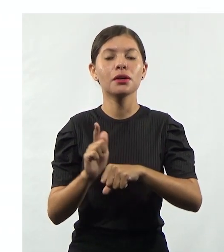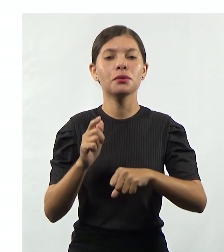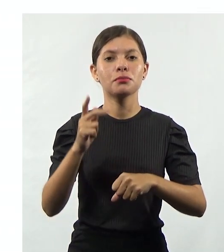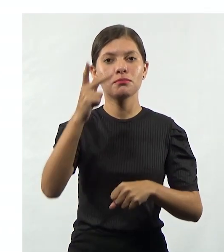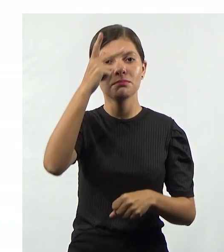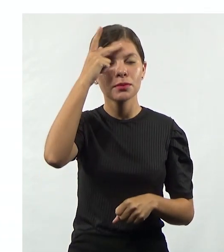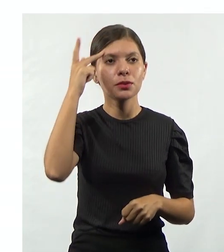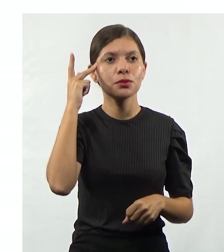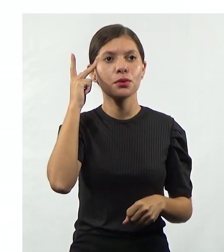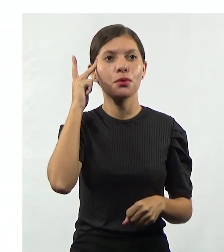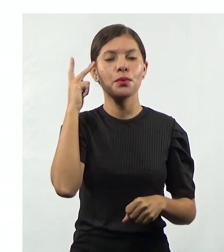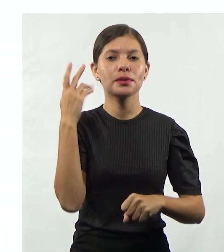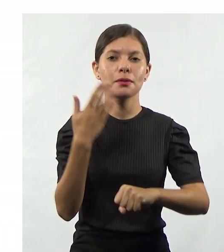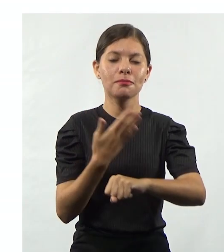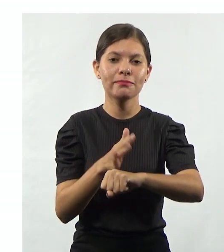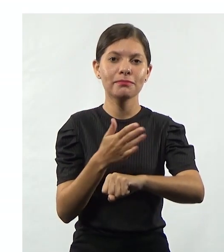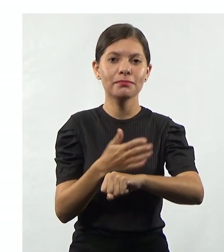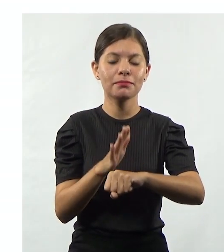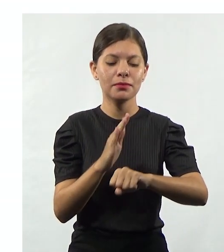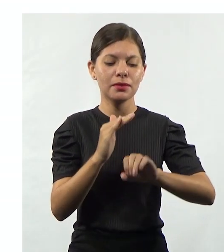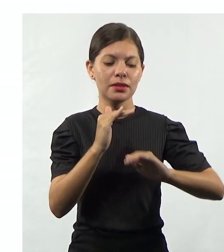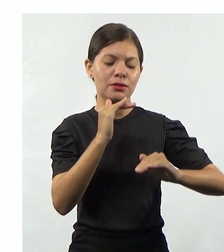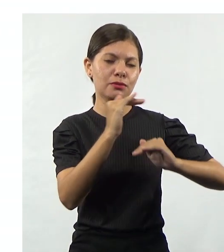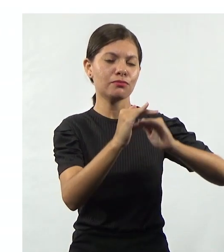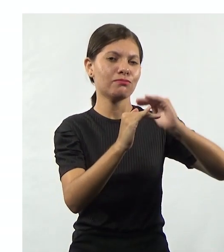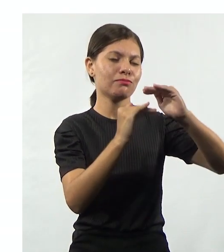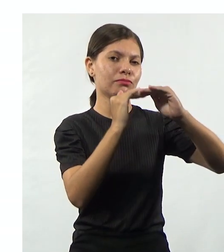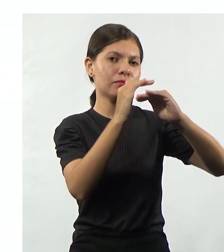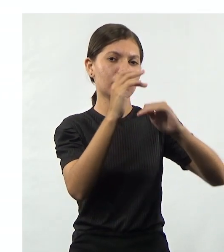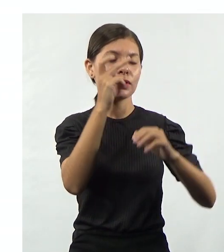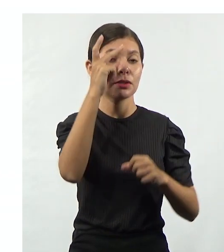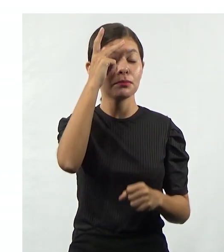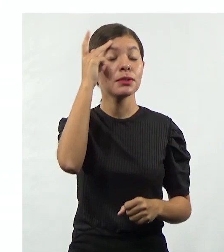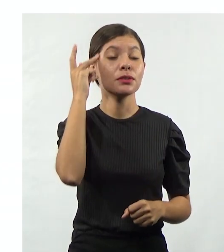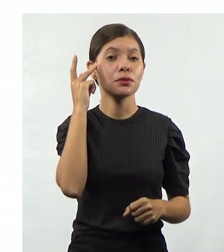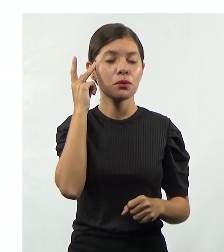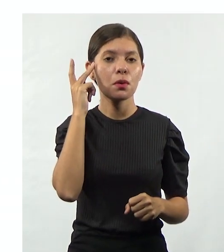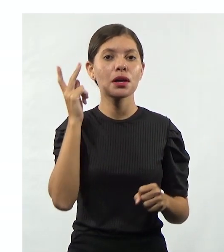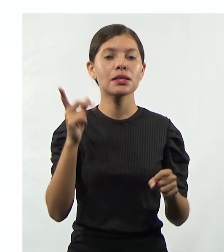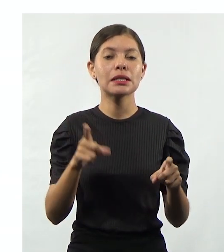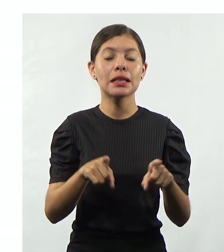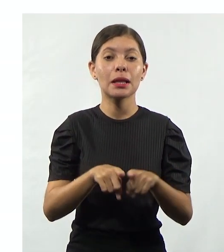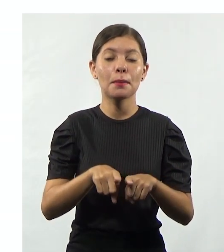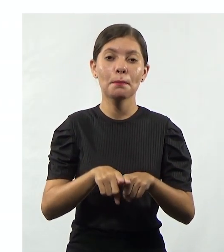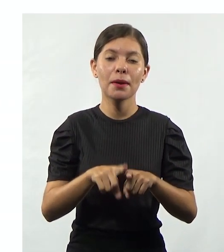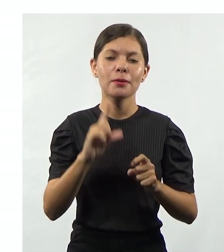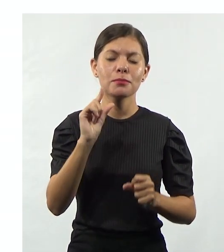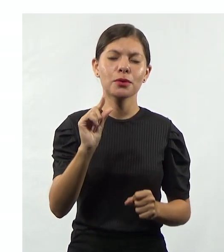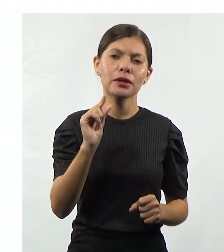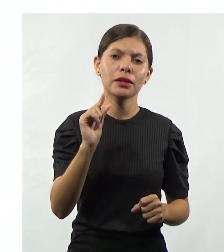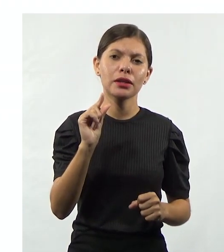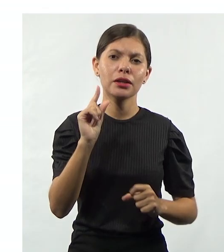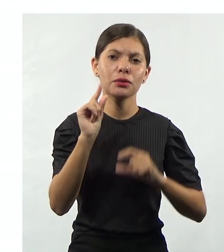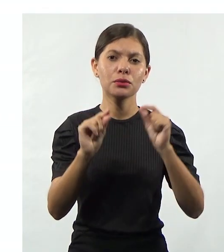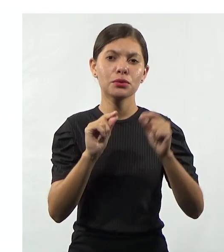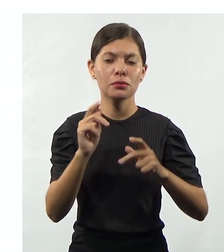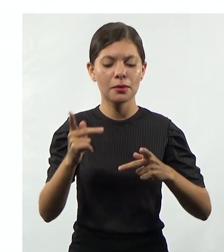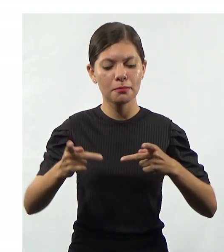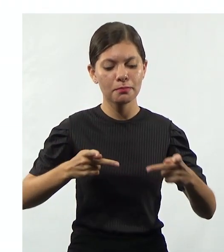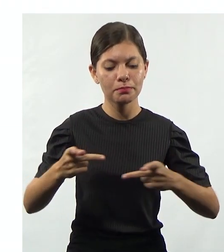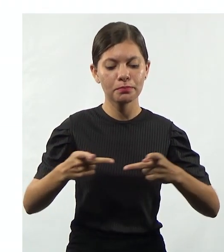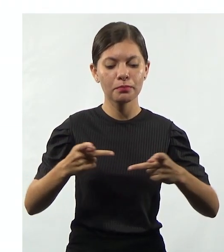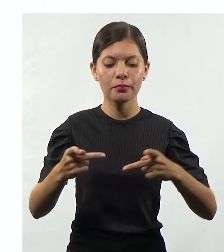questão de treinamento e desenvolvimento de pessoas. E também um pouquinho, vamos falar um pouquinho sobre plano de